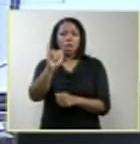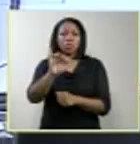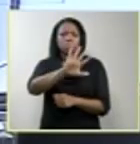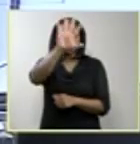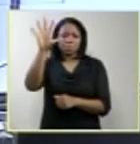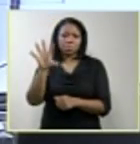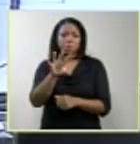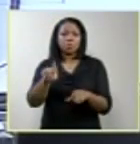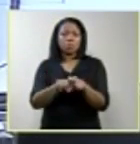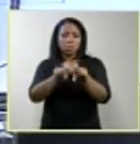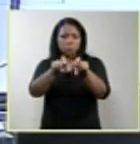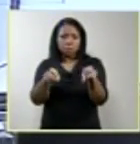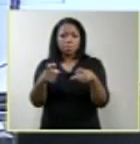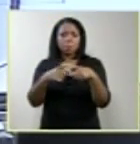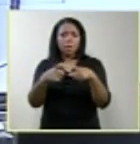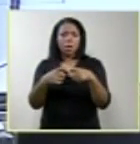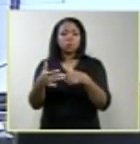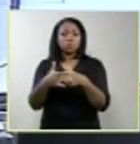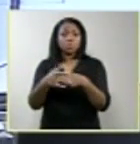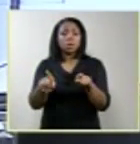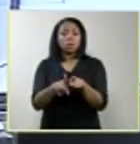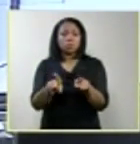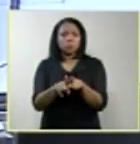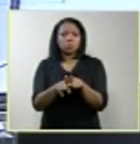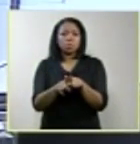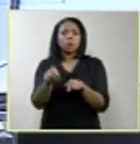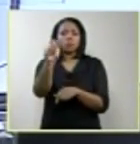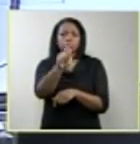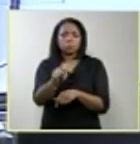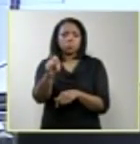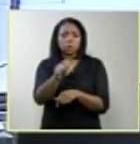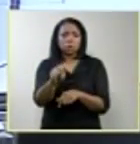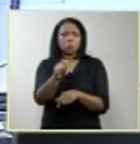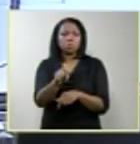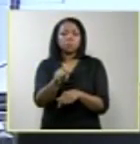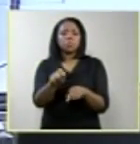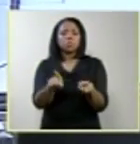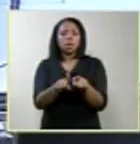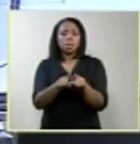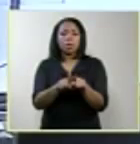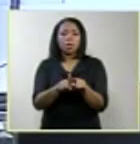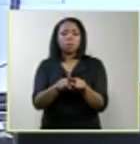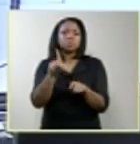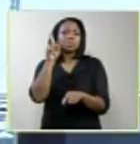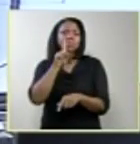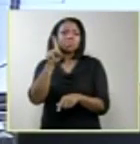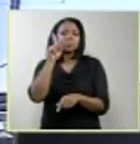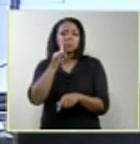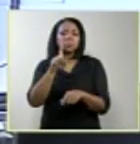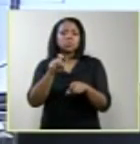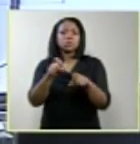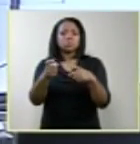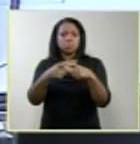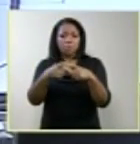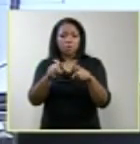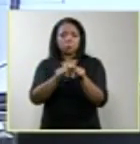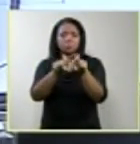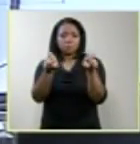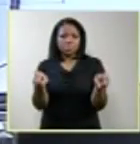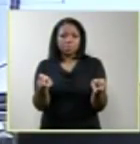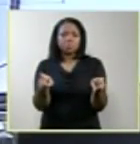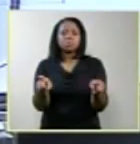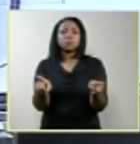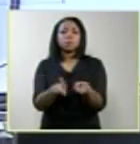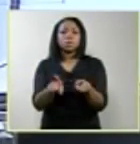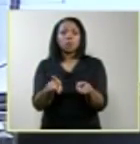Obstetrícia, e é associada também à FLAZOG, que é a Associação Latino-Americana de Ginecologia e Obstetrícia, e também